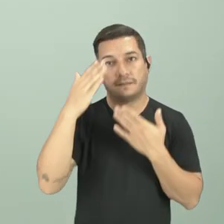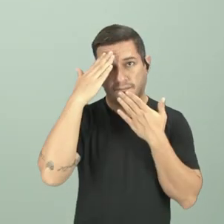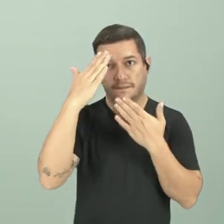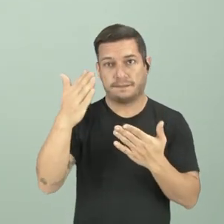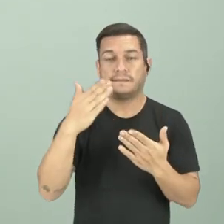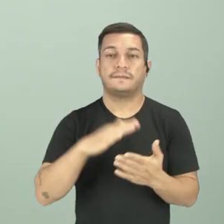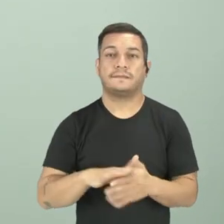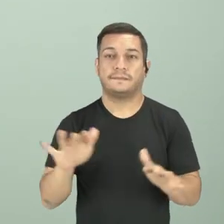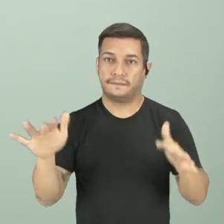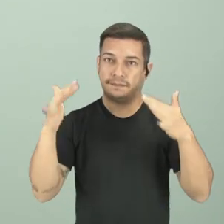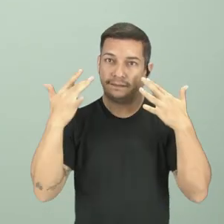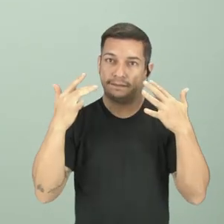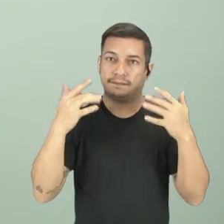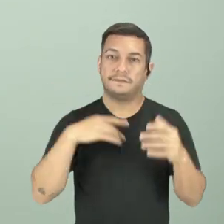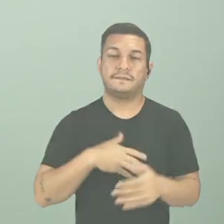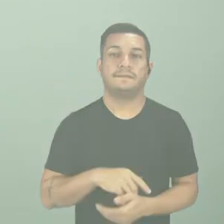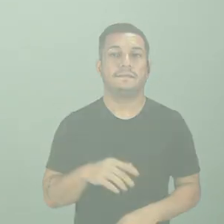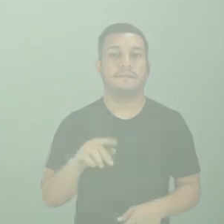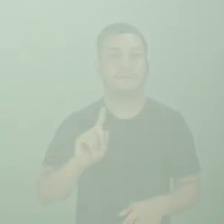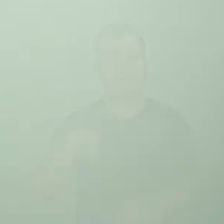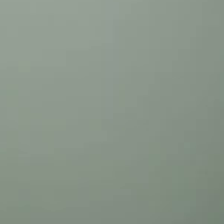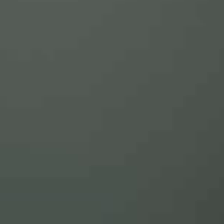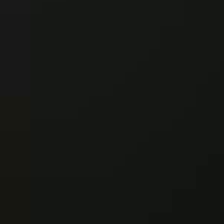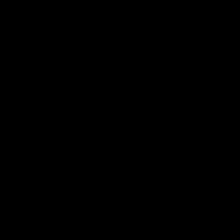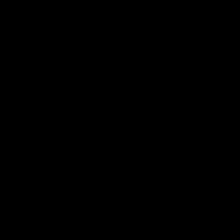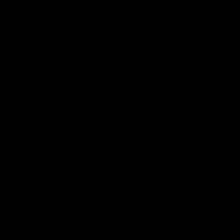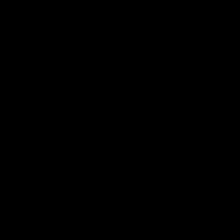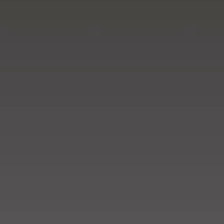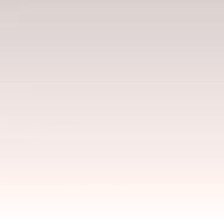obrigado por mais esse momento. Até a próxima.